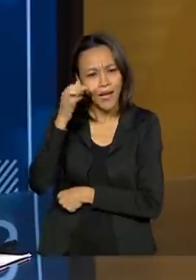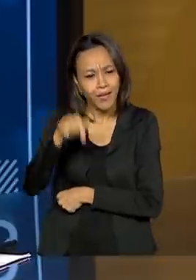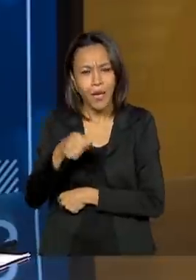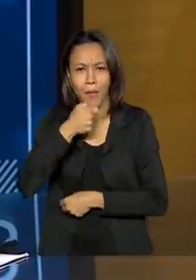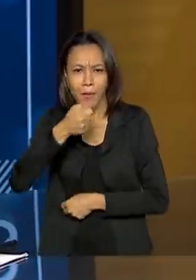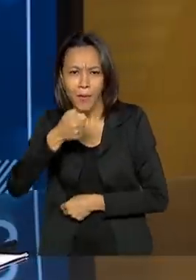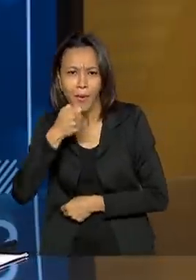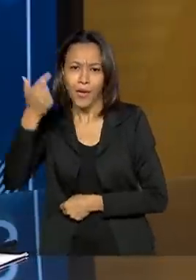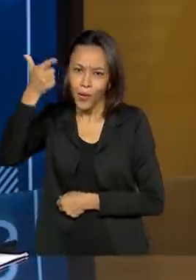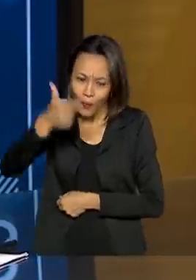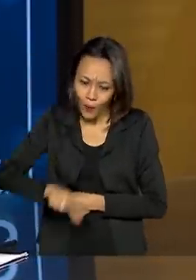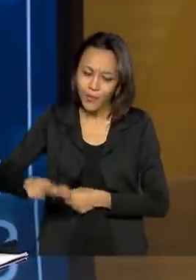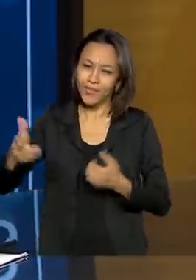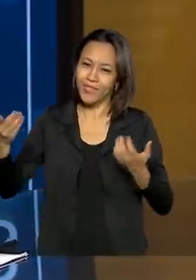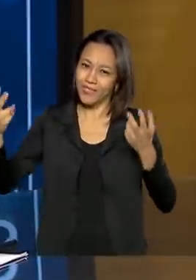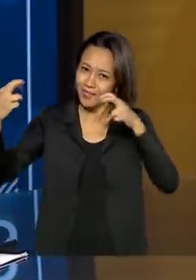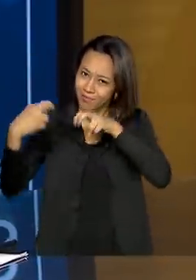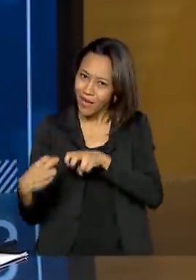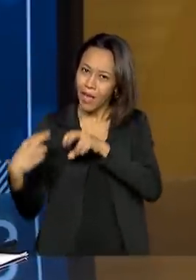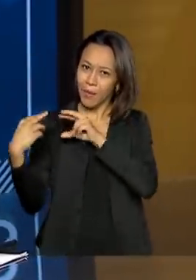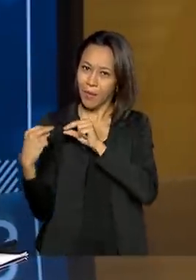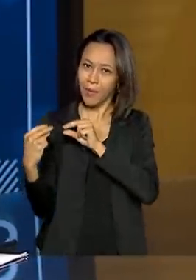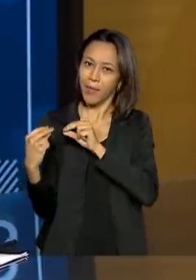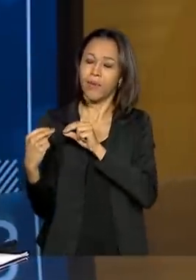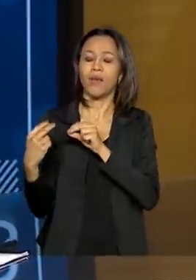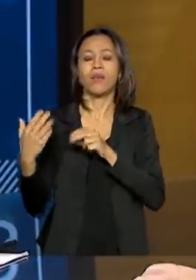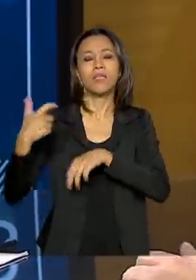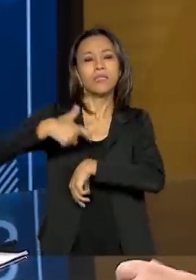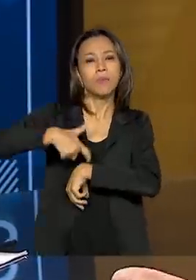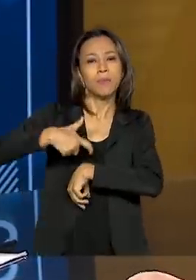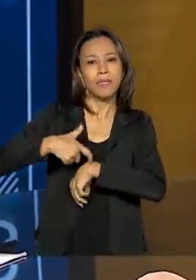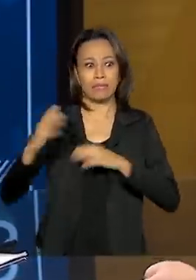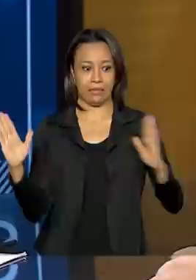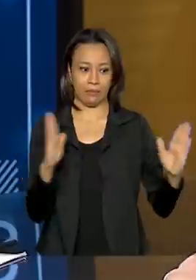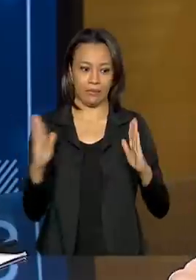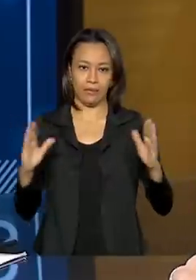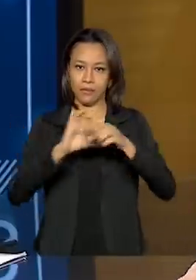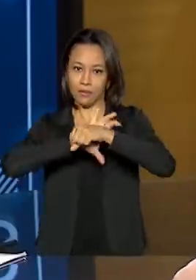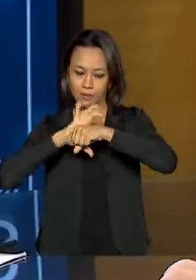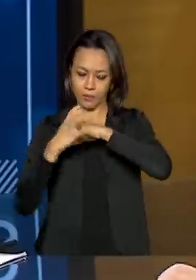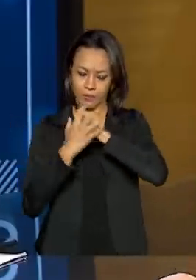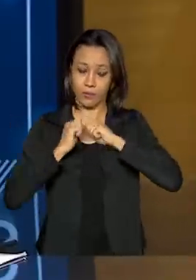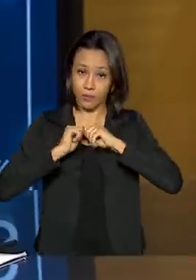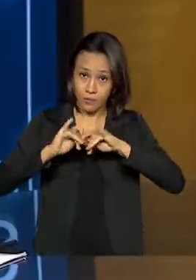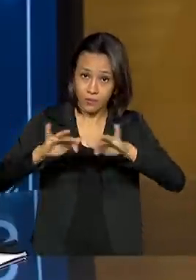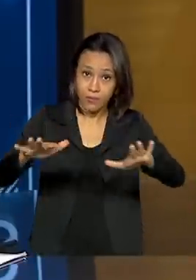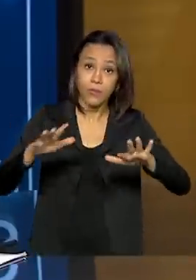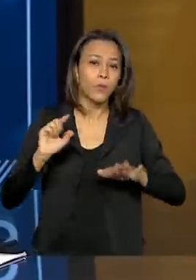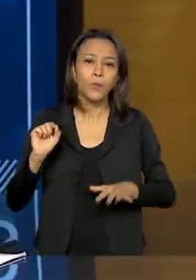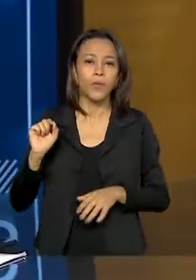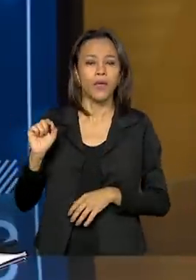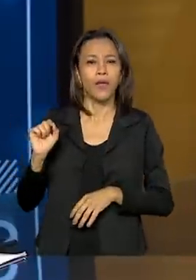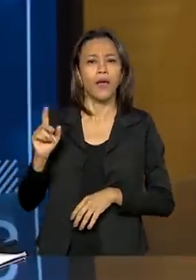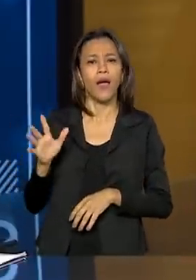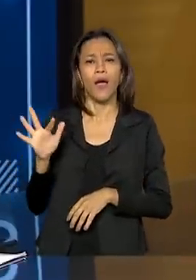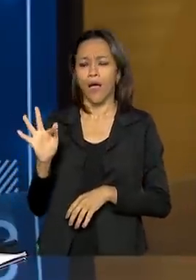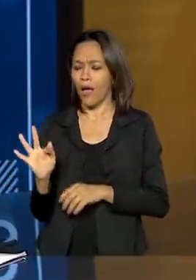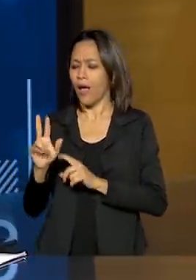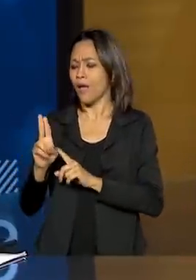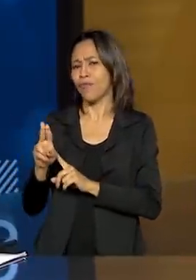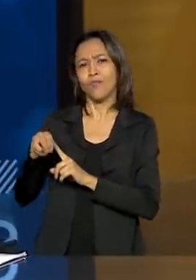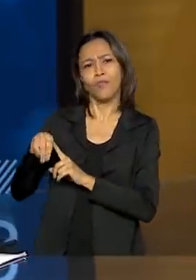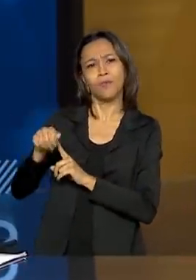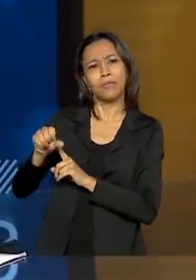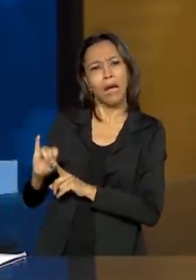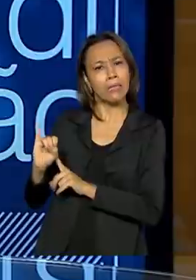está de novo e, né, nesse momento de pandemia do coronavírus, onde a FUNAI não parou de trabalhar